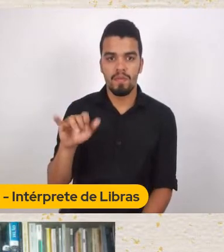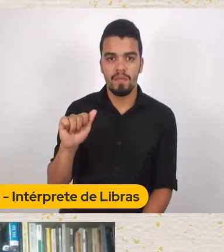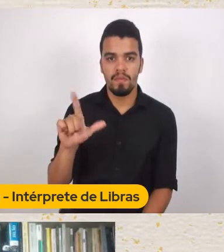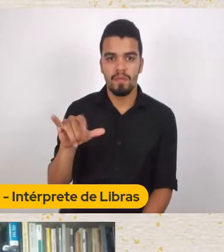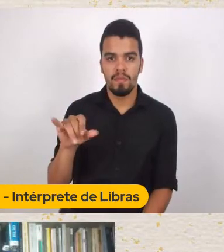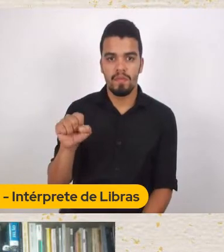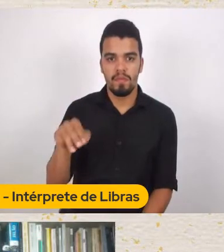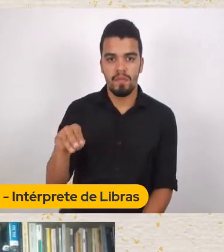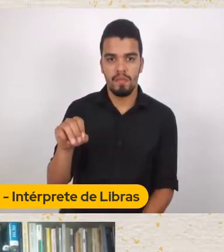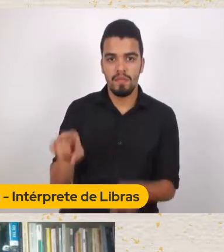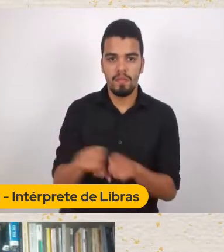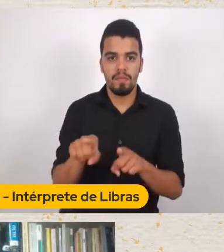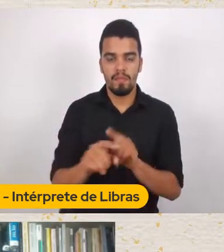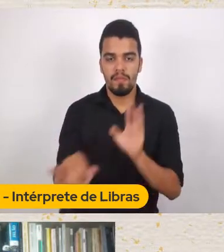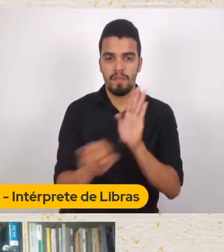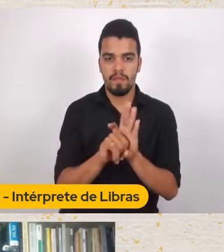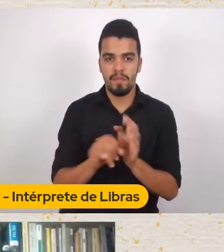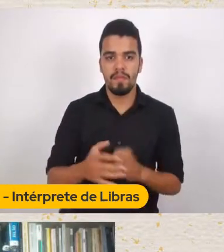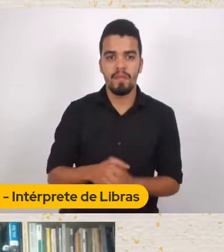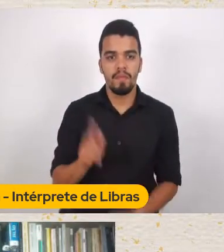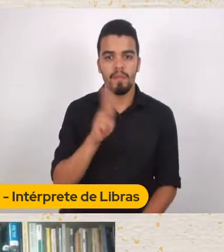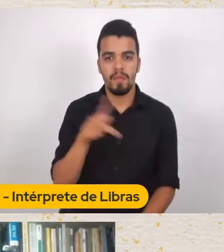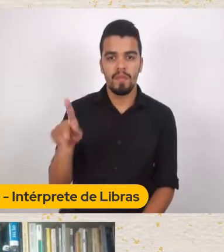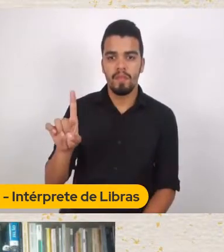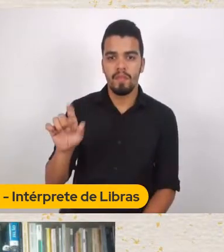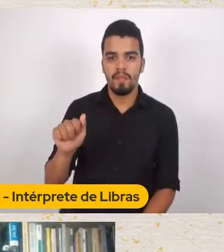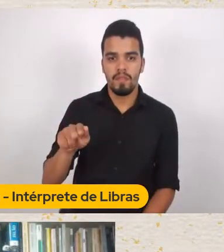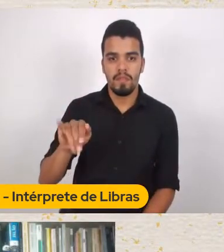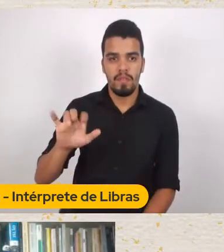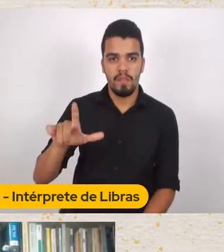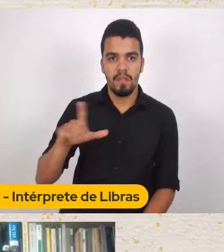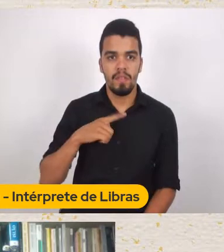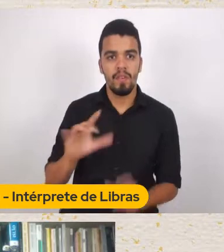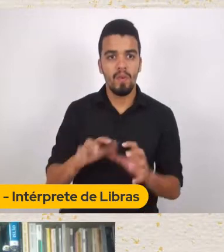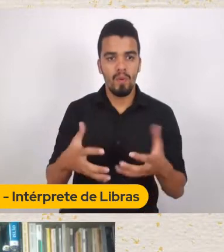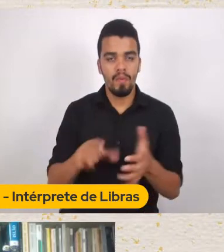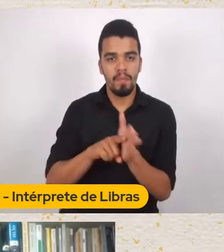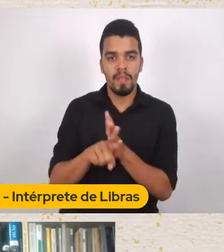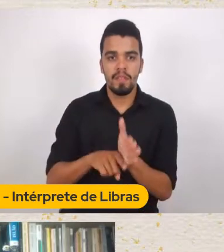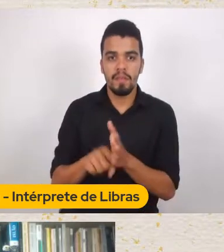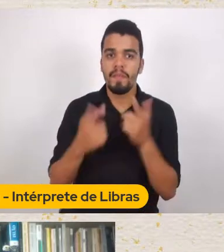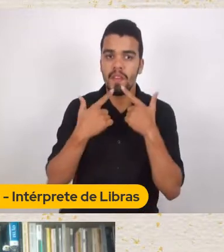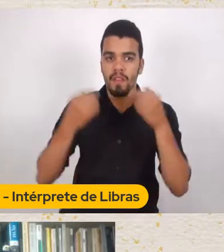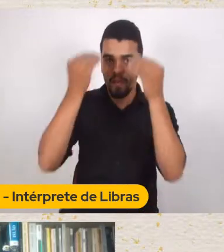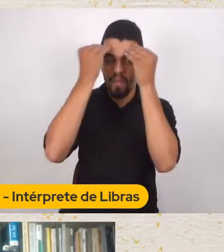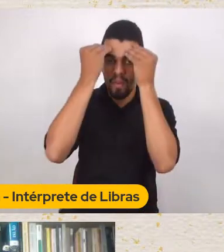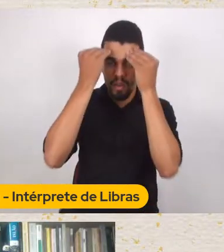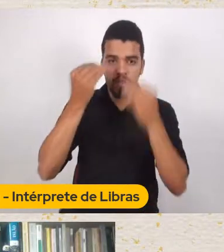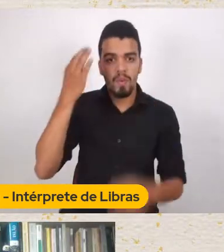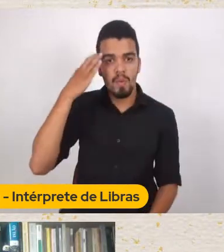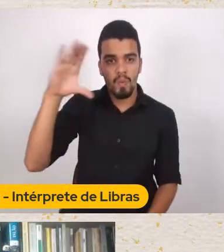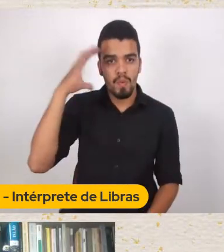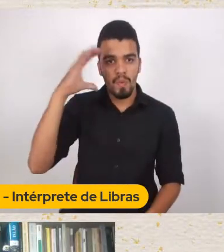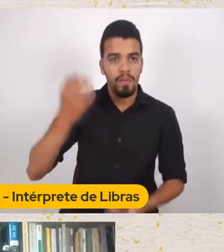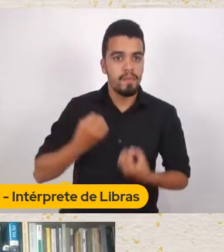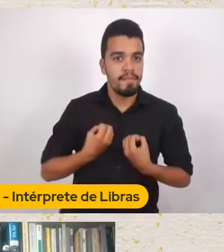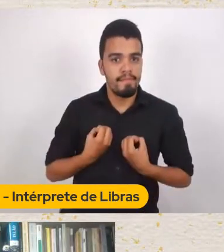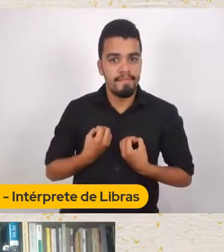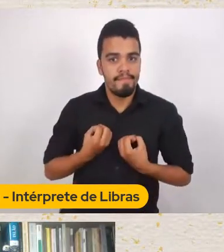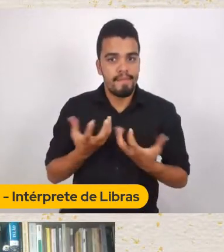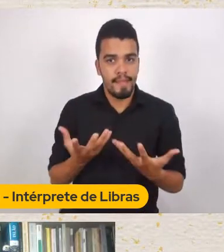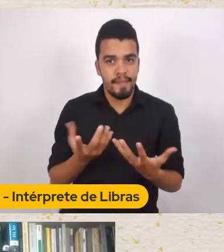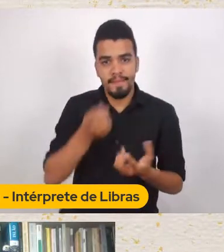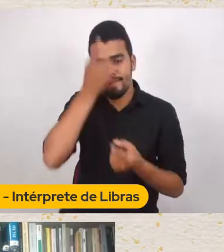o professor Daniel Conte Está vinculado aos grupos de pesquisa de linguagens E manifestações culturais e indústria criativa Na